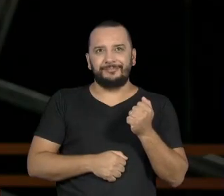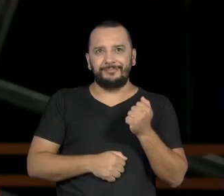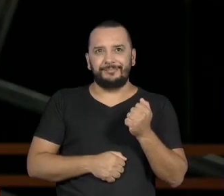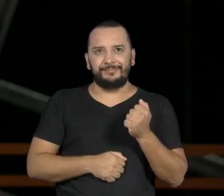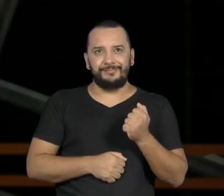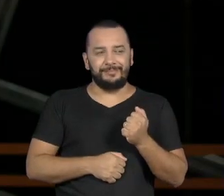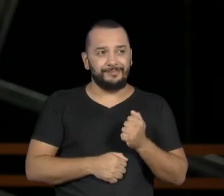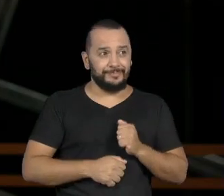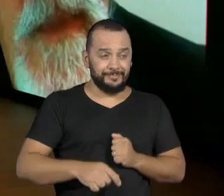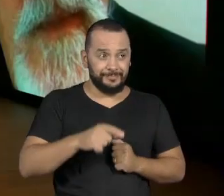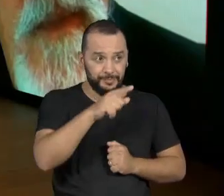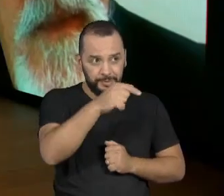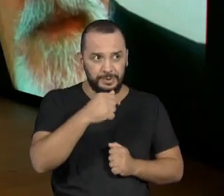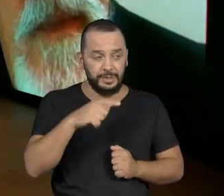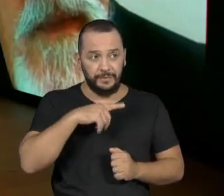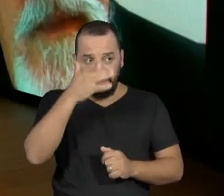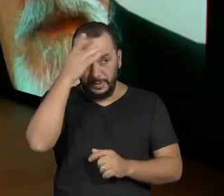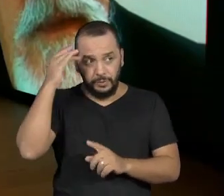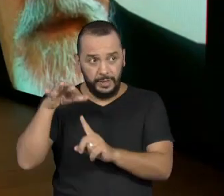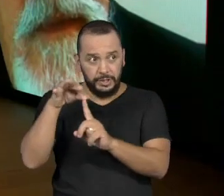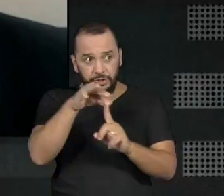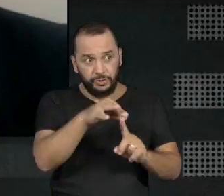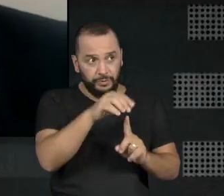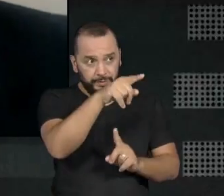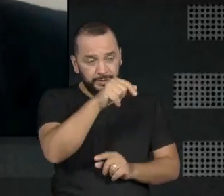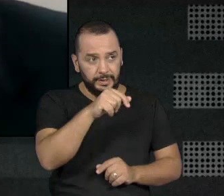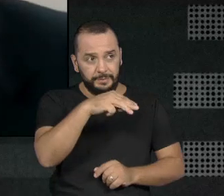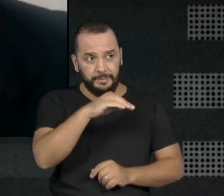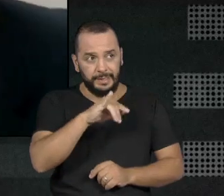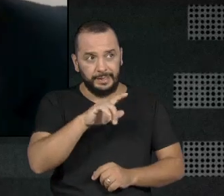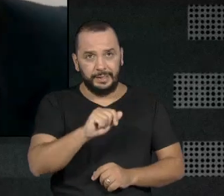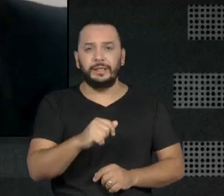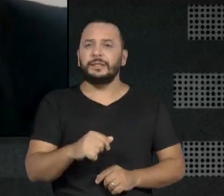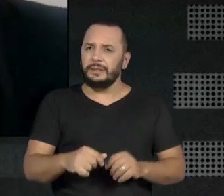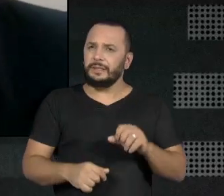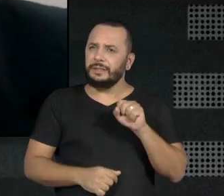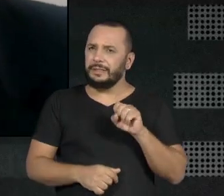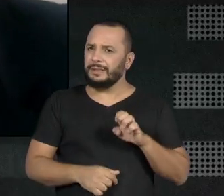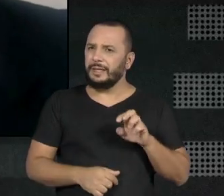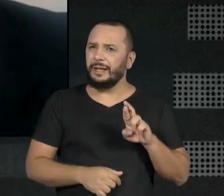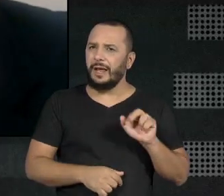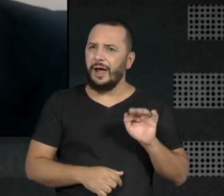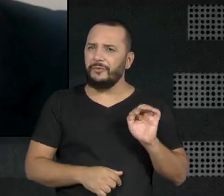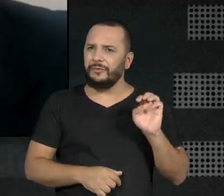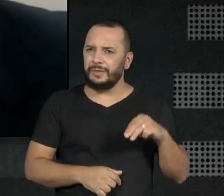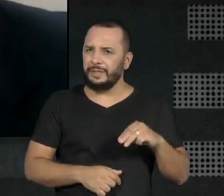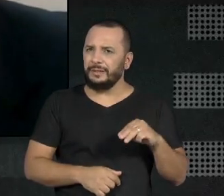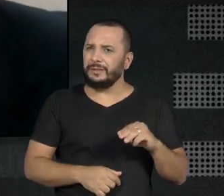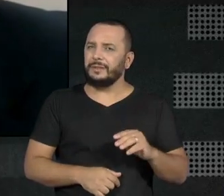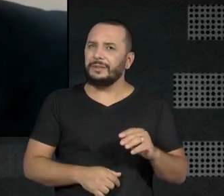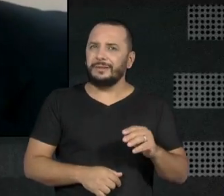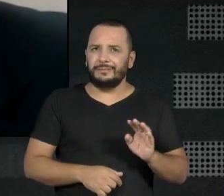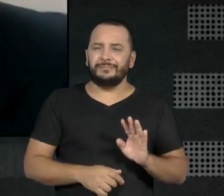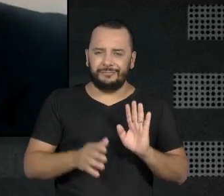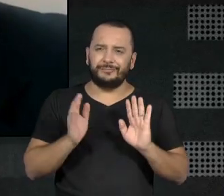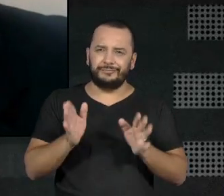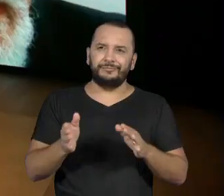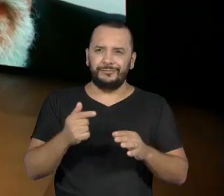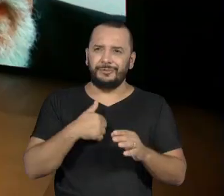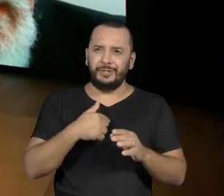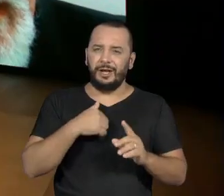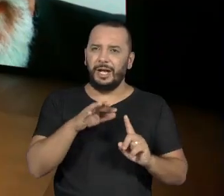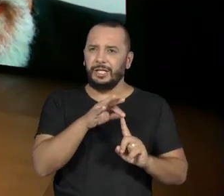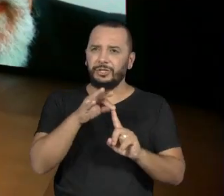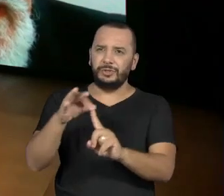Mas você veio com recomendação de alguém procurar a Maria, ou não? O Serafim. O Serafim falou, vai lá, porque o Serafim, o Sérgio tinha trabalhado com ela, né?